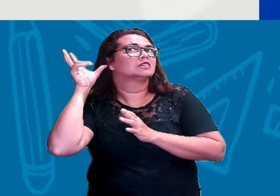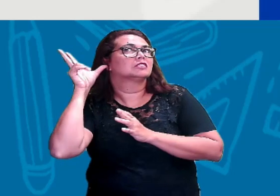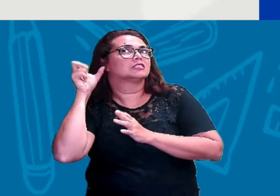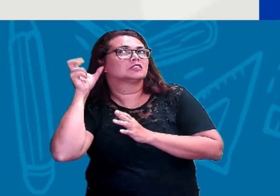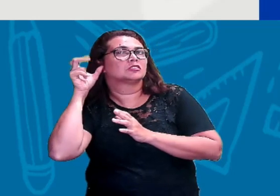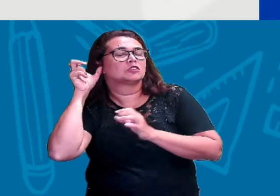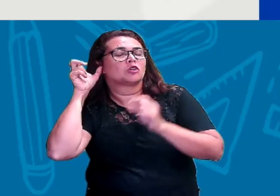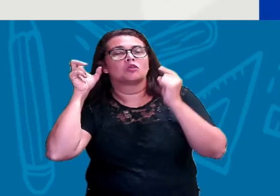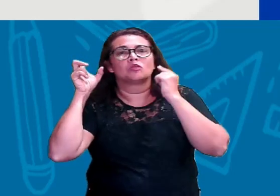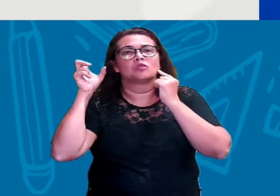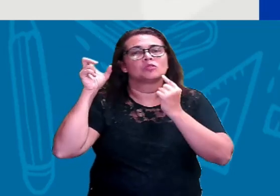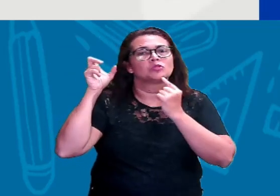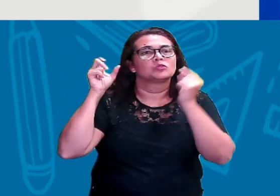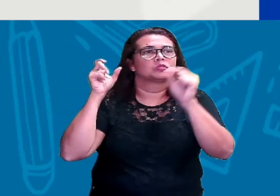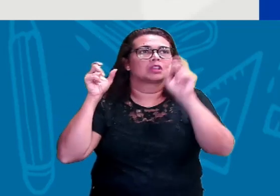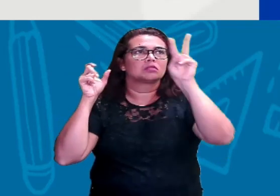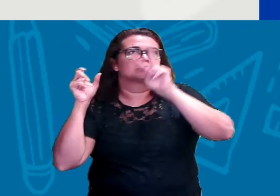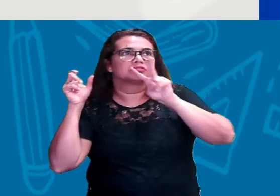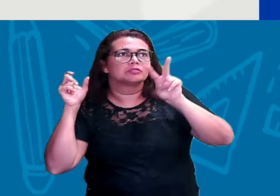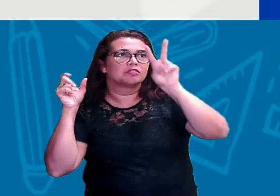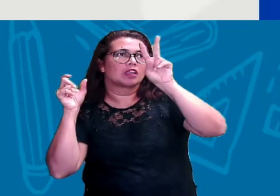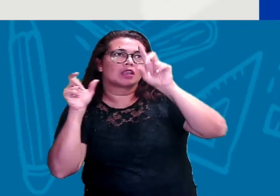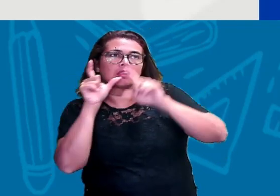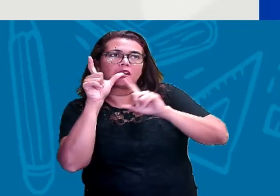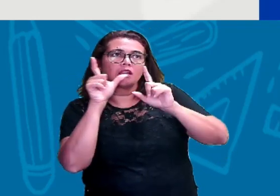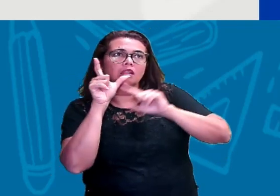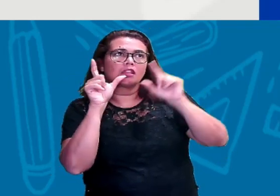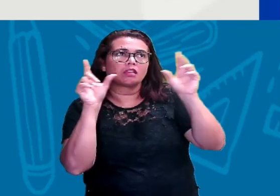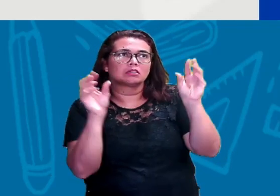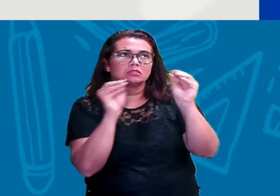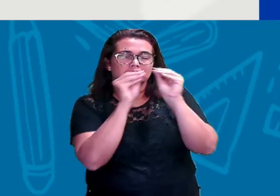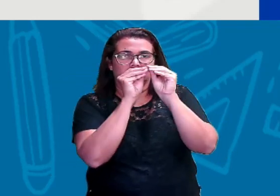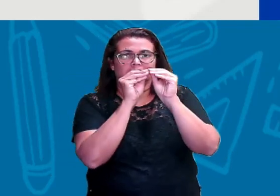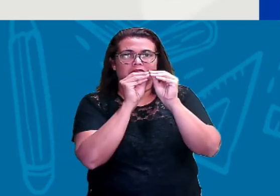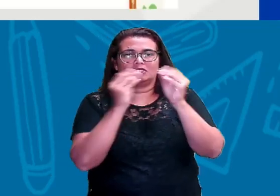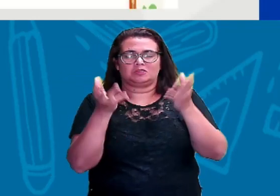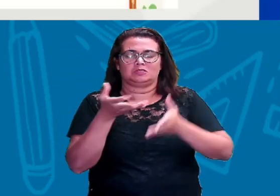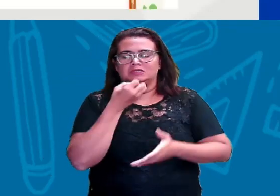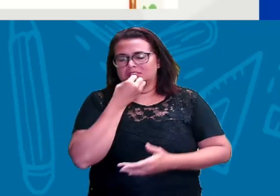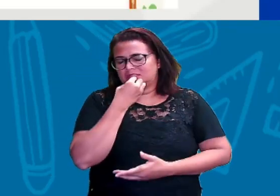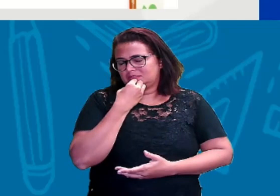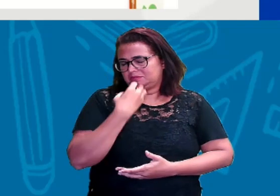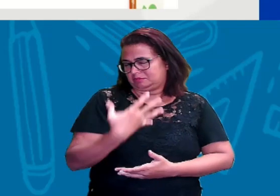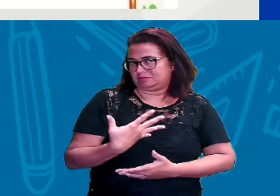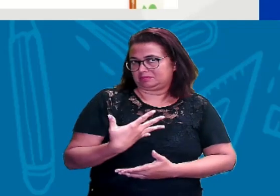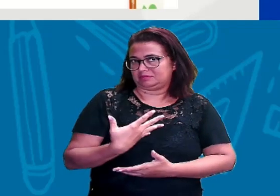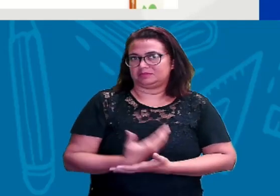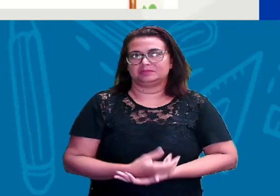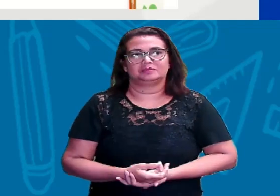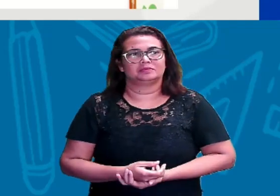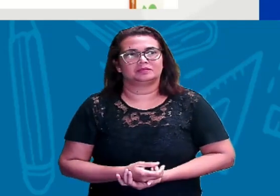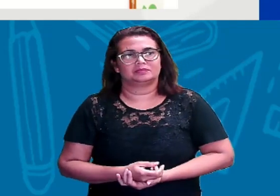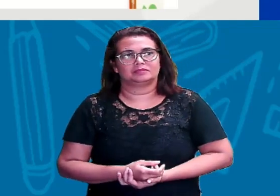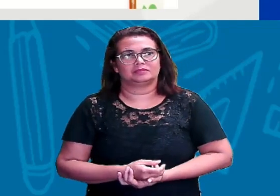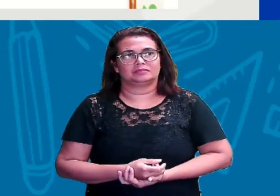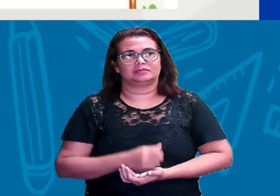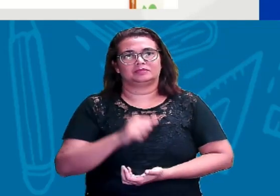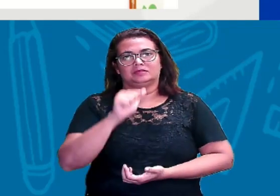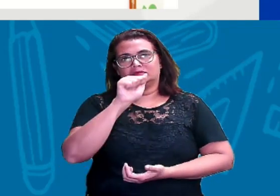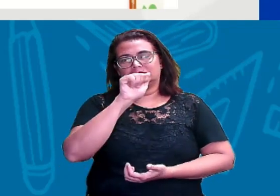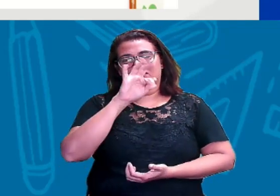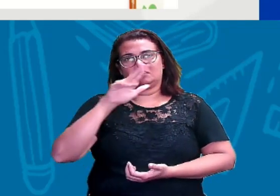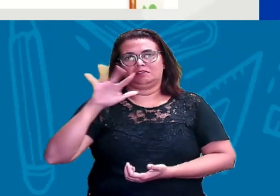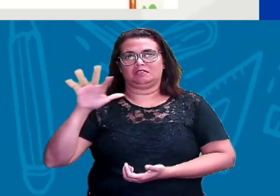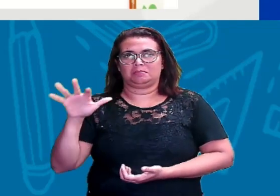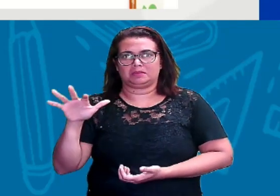saber mais um pouco, porque hoje está muito, mas muito bom. Bom, alfabeto,